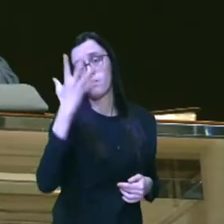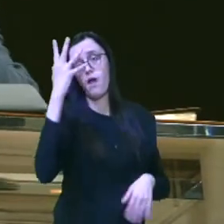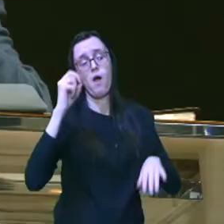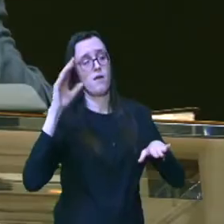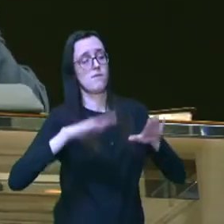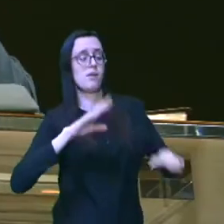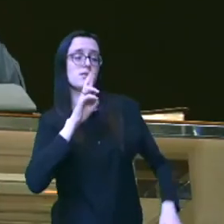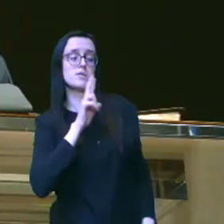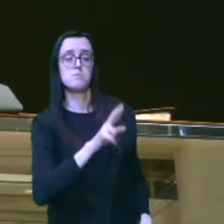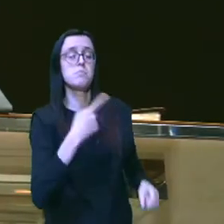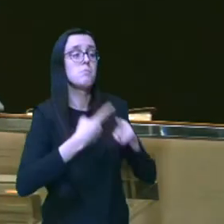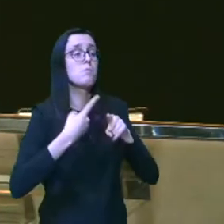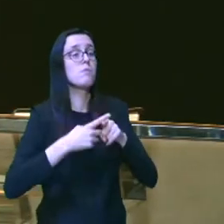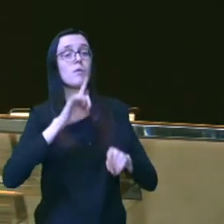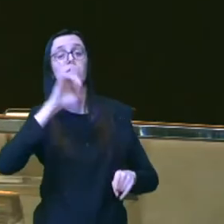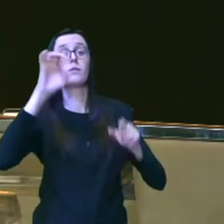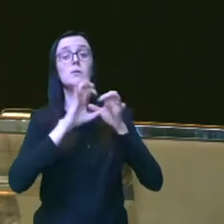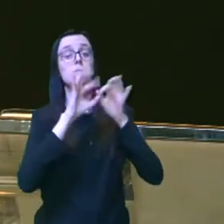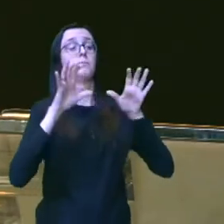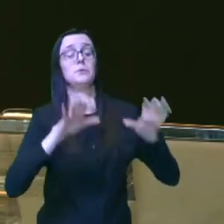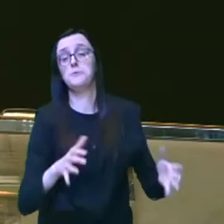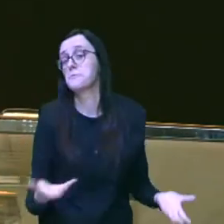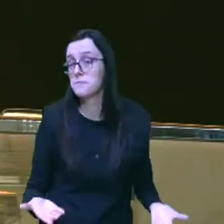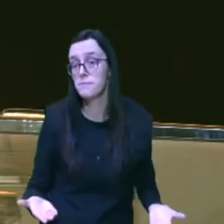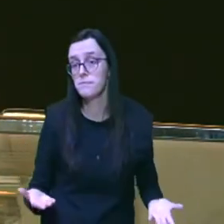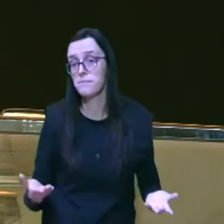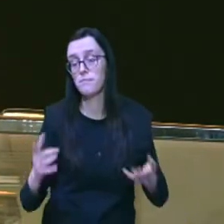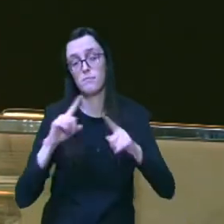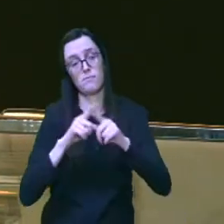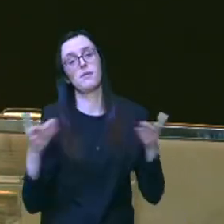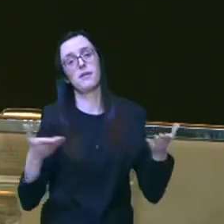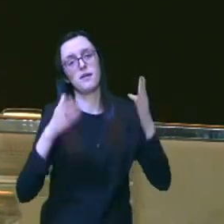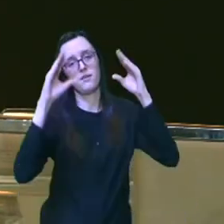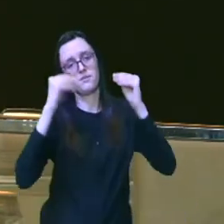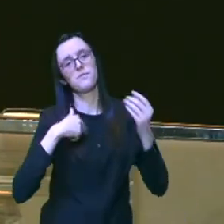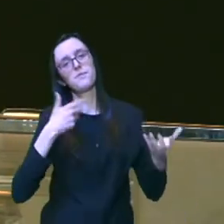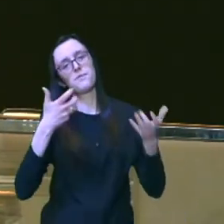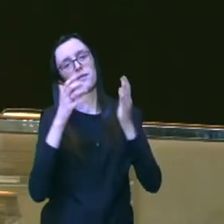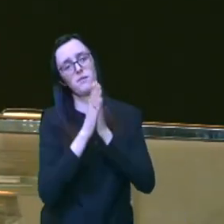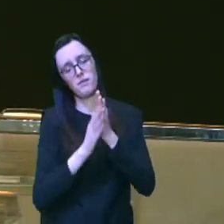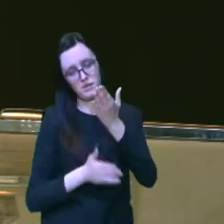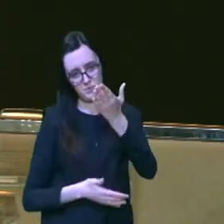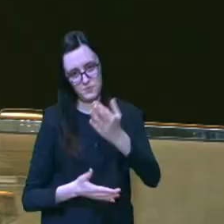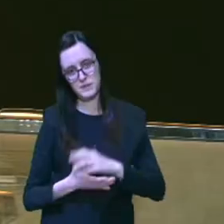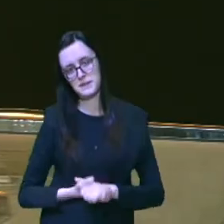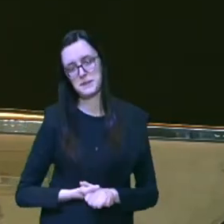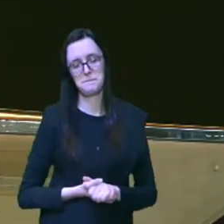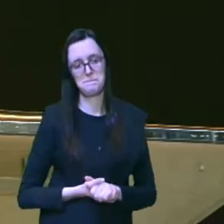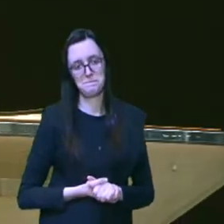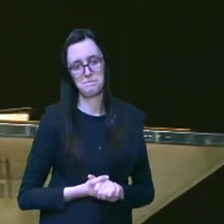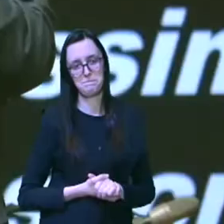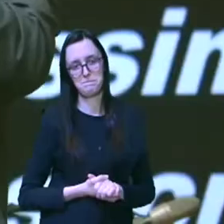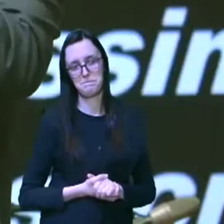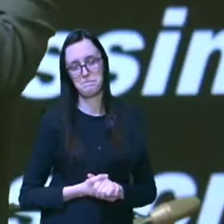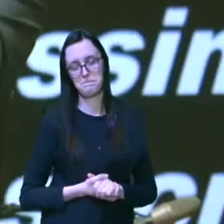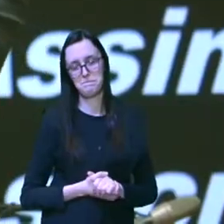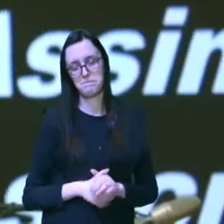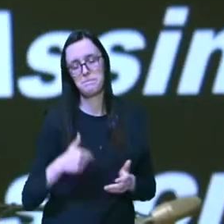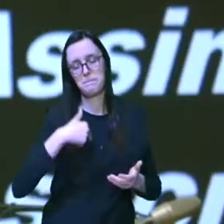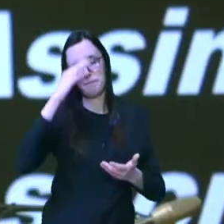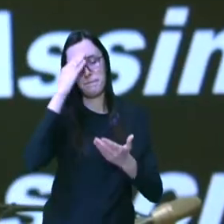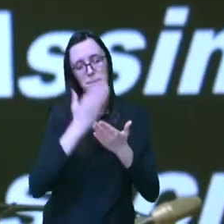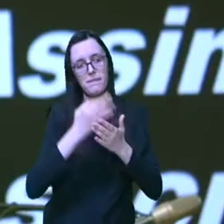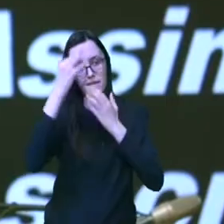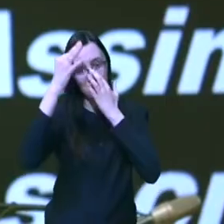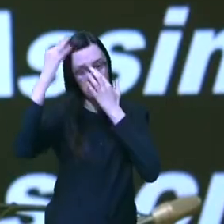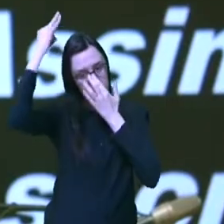a resposta porque que Deus está permitindo isso mas nessa noite eu quero orar com você eu creio que o Espírito Santo deve ter